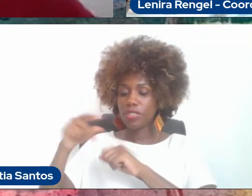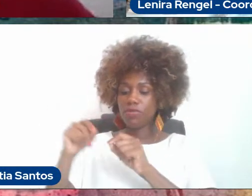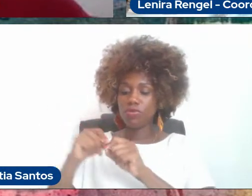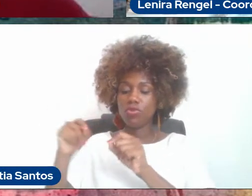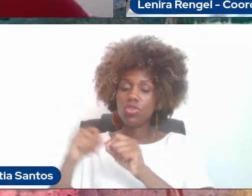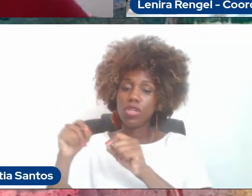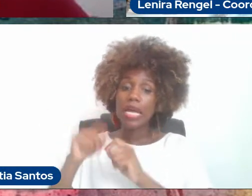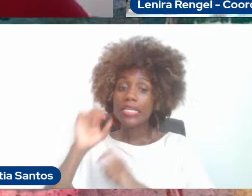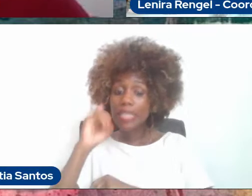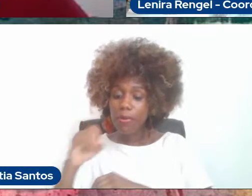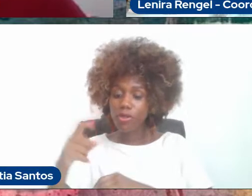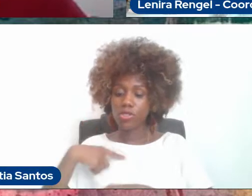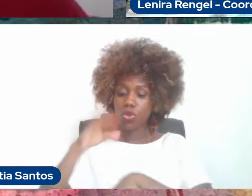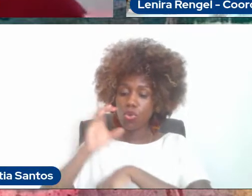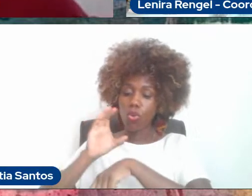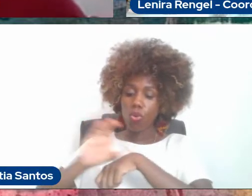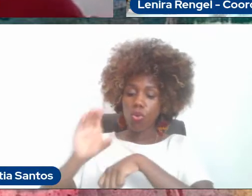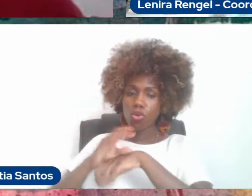admitido no Sistema Nacional,